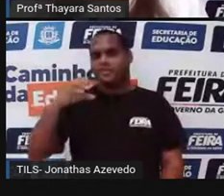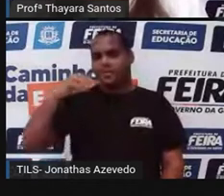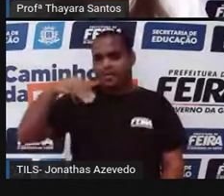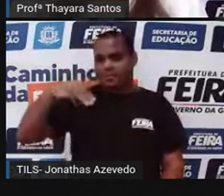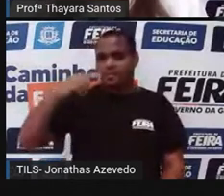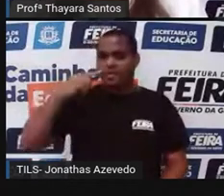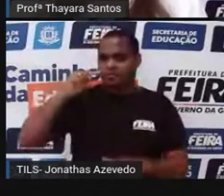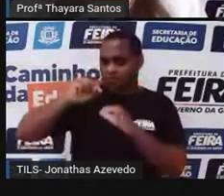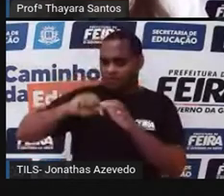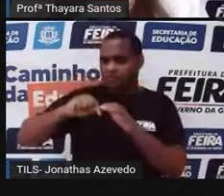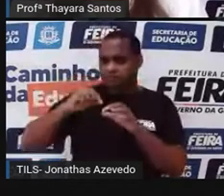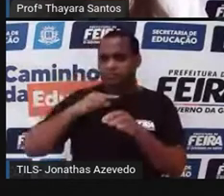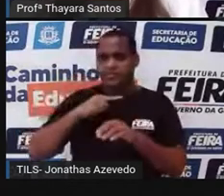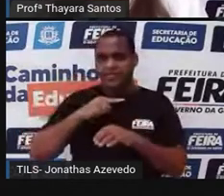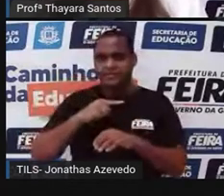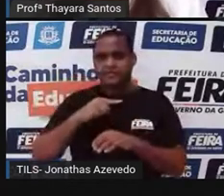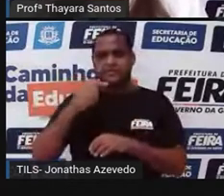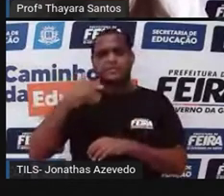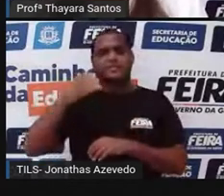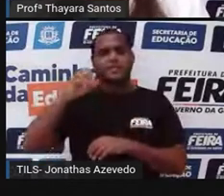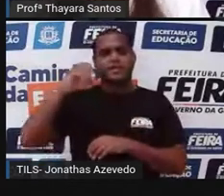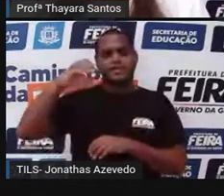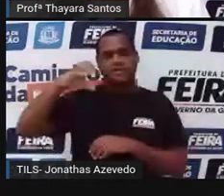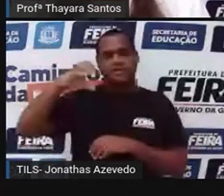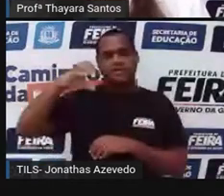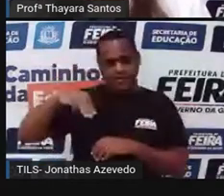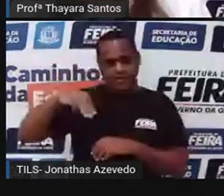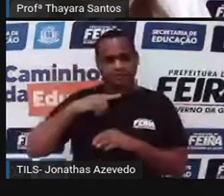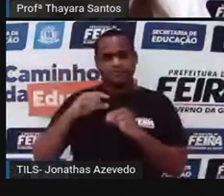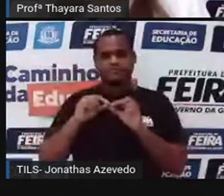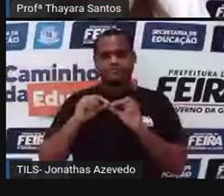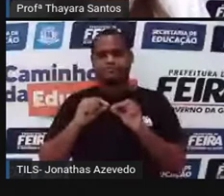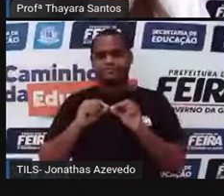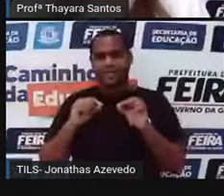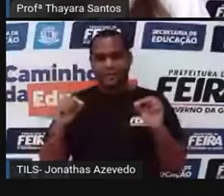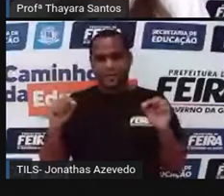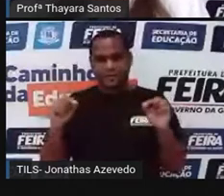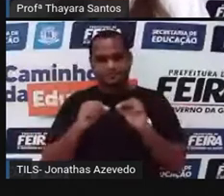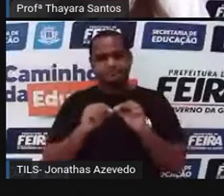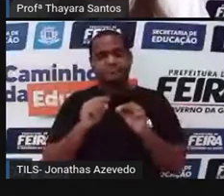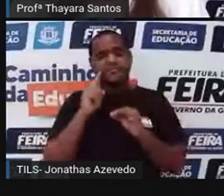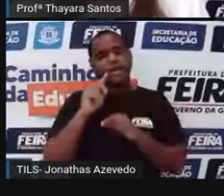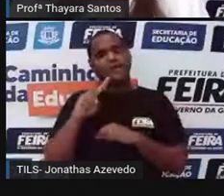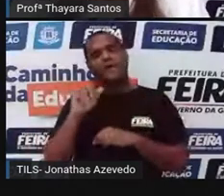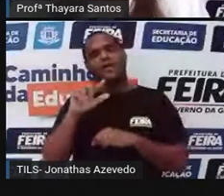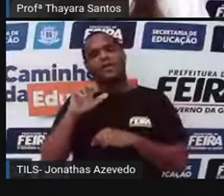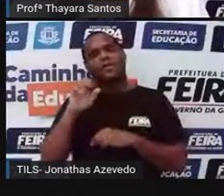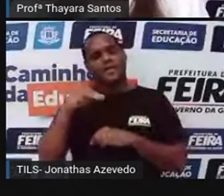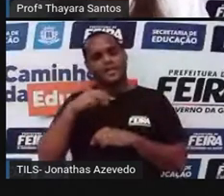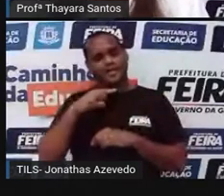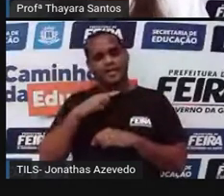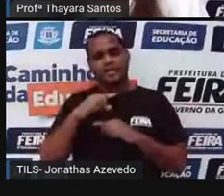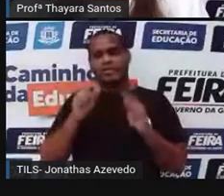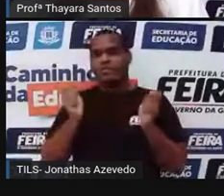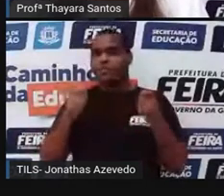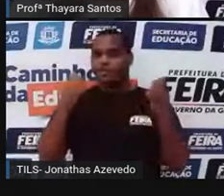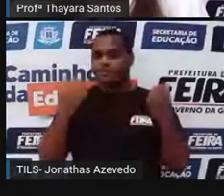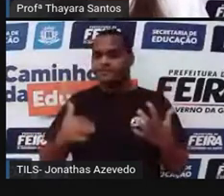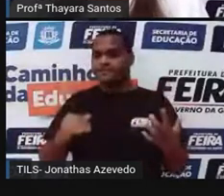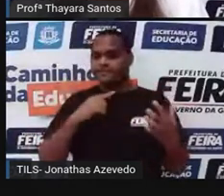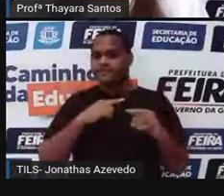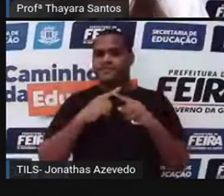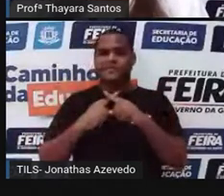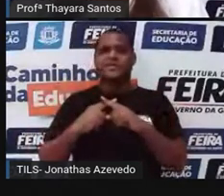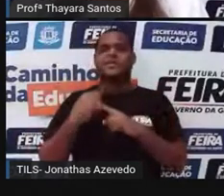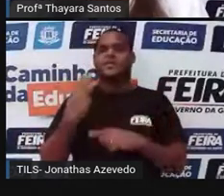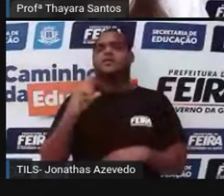profundidade e 10 cm de largura. Para eu descobrir o volume, é só multiplicar 3